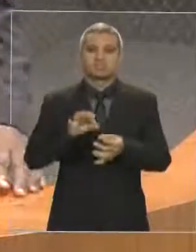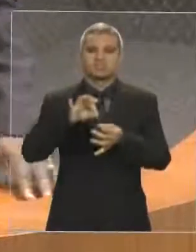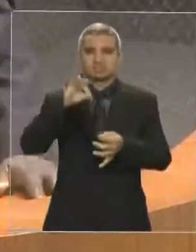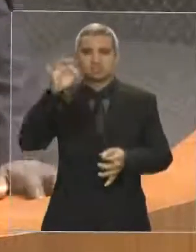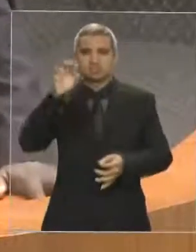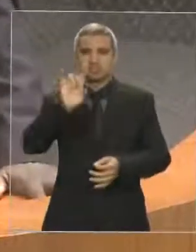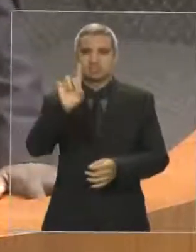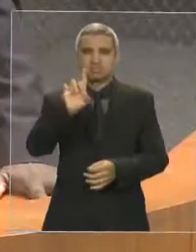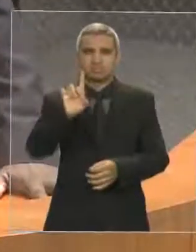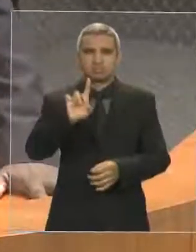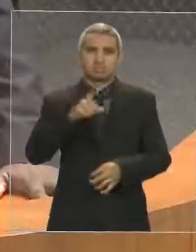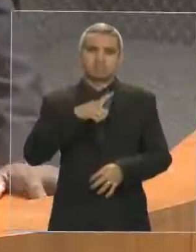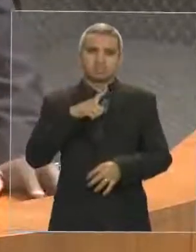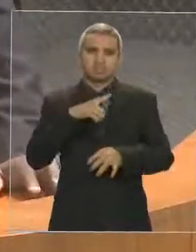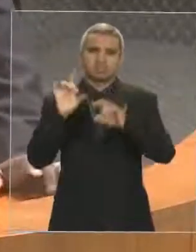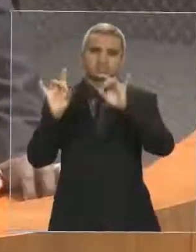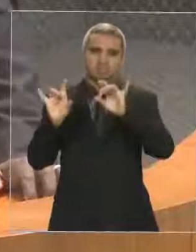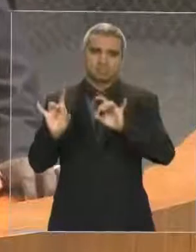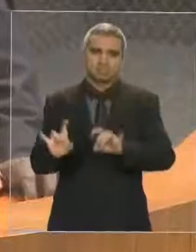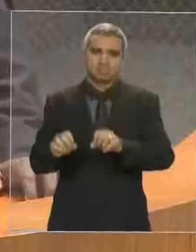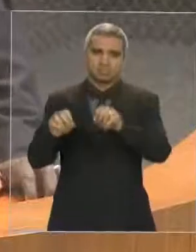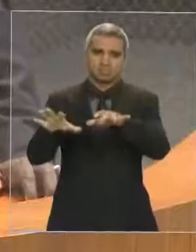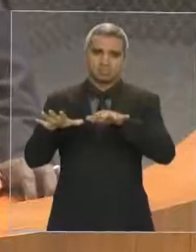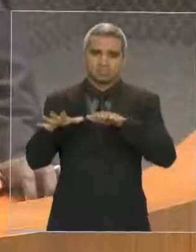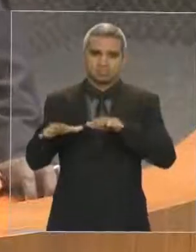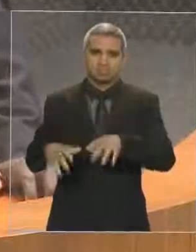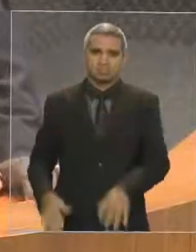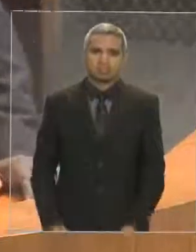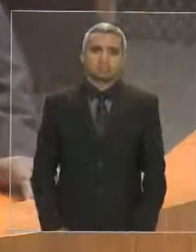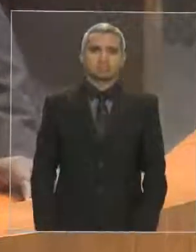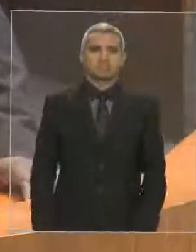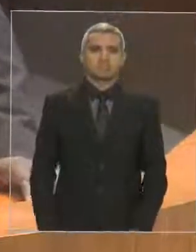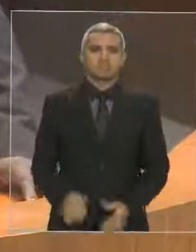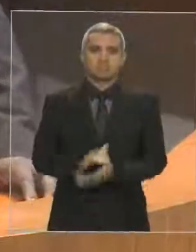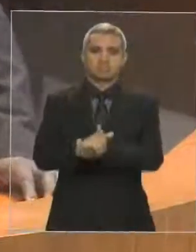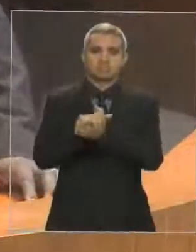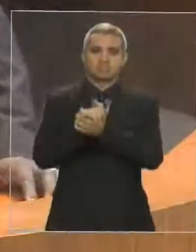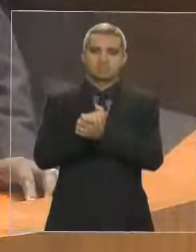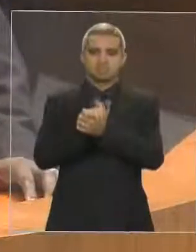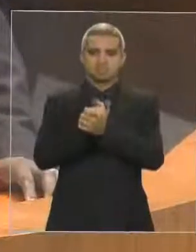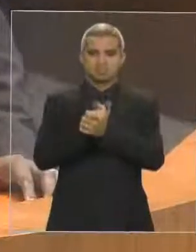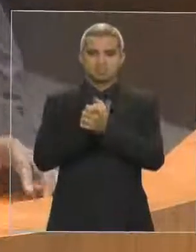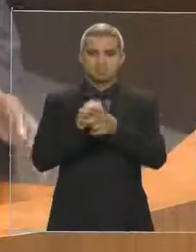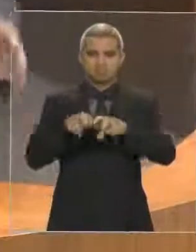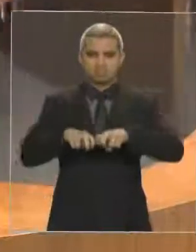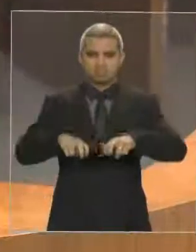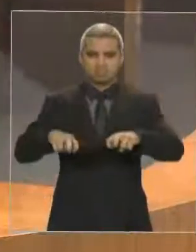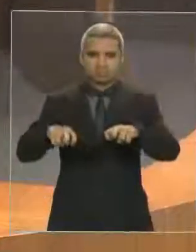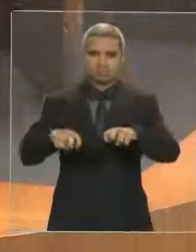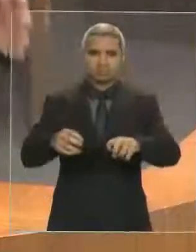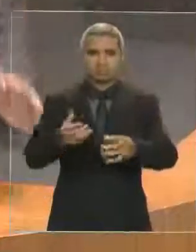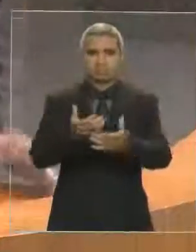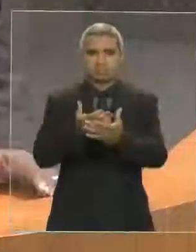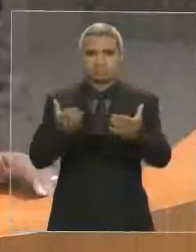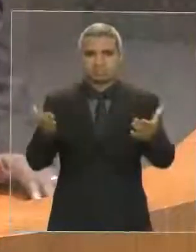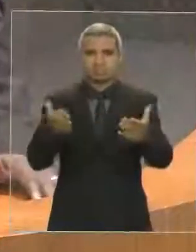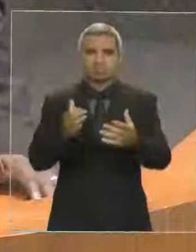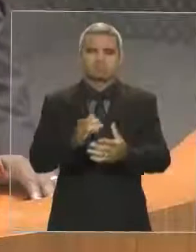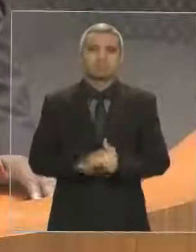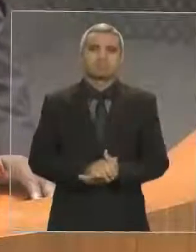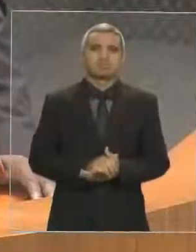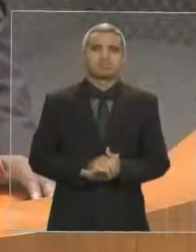entrega de medalhas. Mas eu quero saudar a mesa, meus irmãos parlamentares, imprensa,